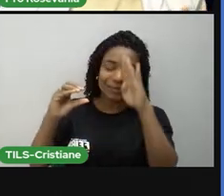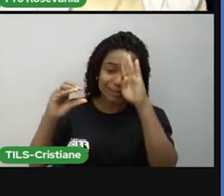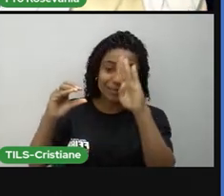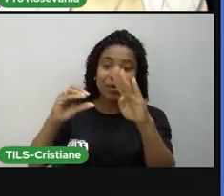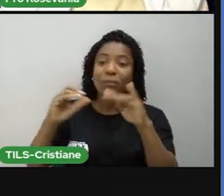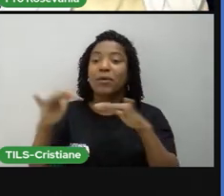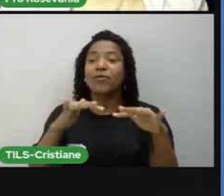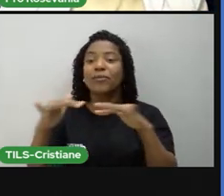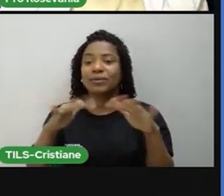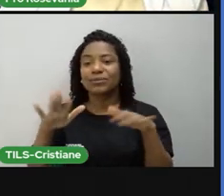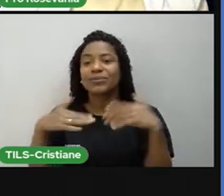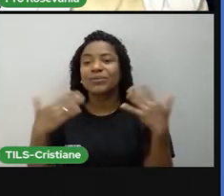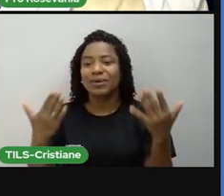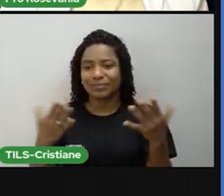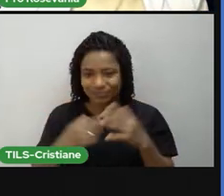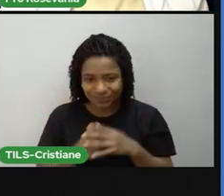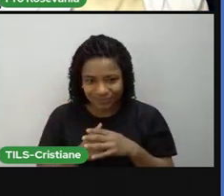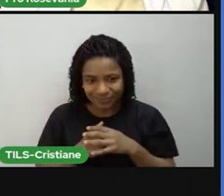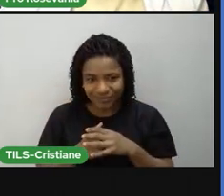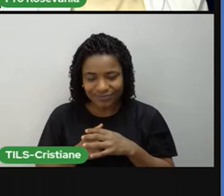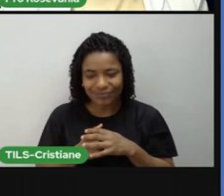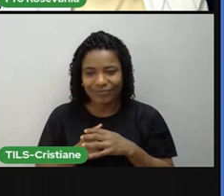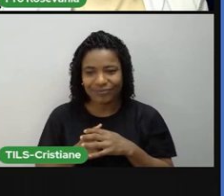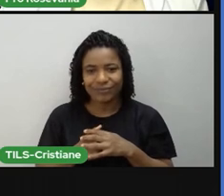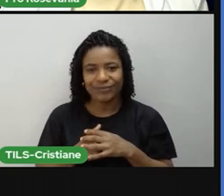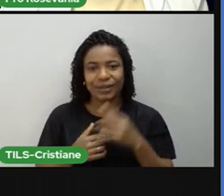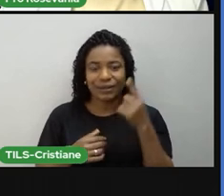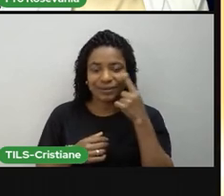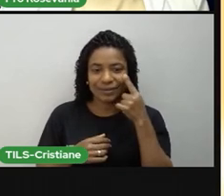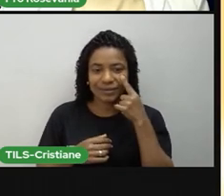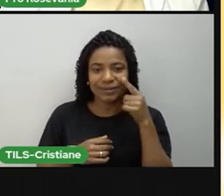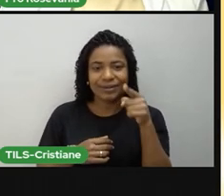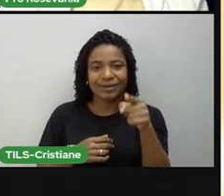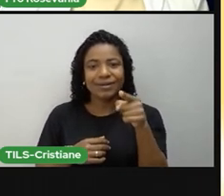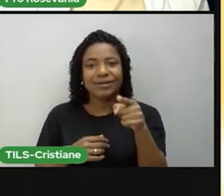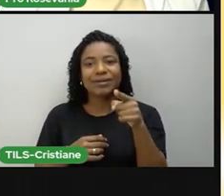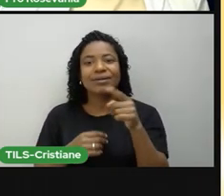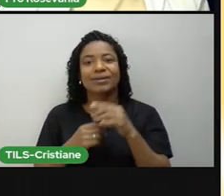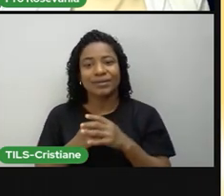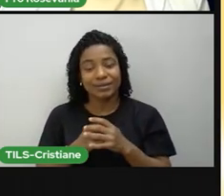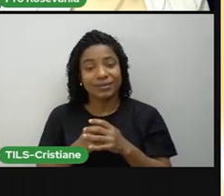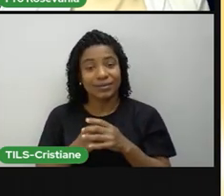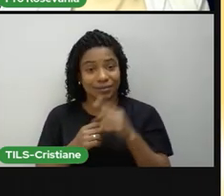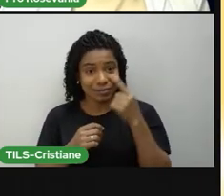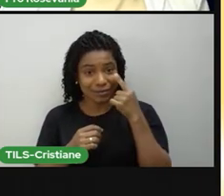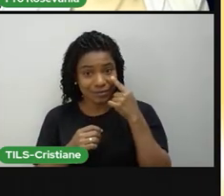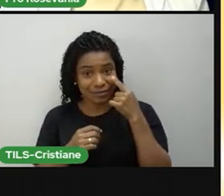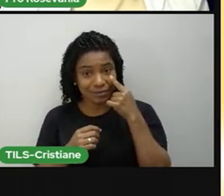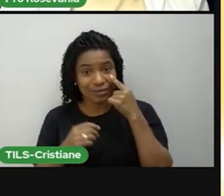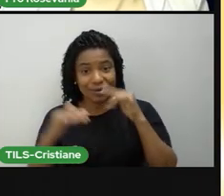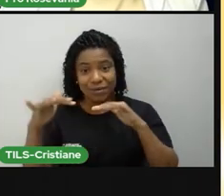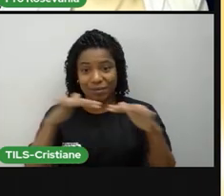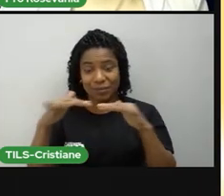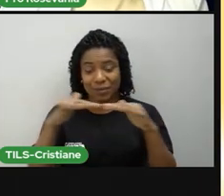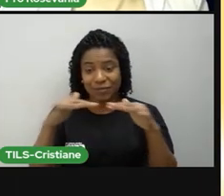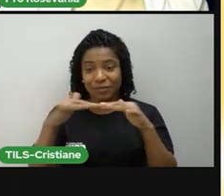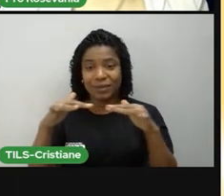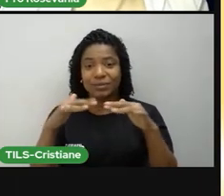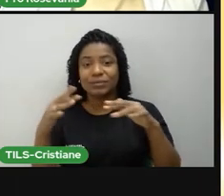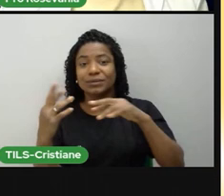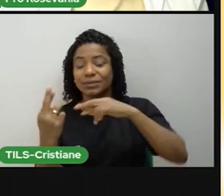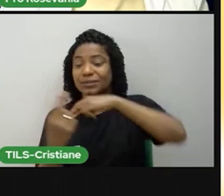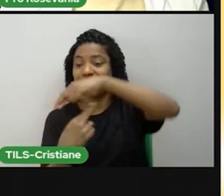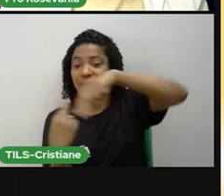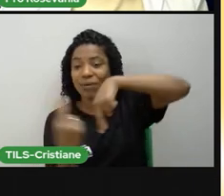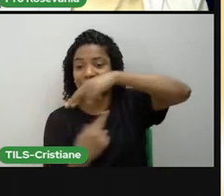movimento. Eu coloquei aqui uma outra imagem para vocês perceberem que tem aqui um movimento de rotação e translação.